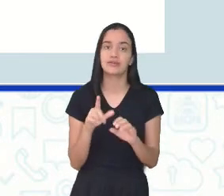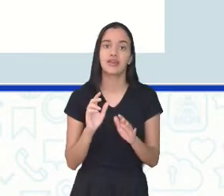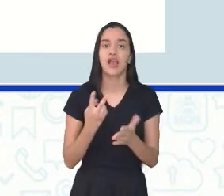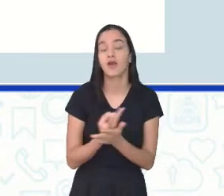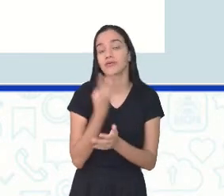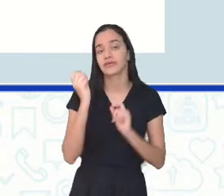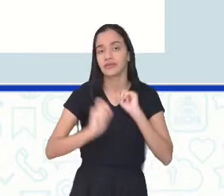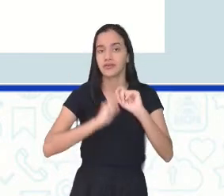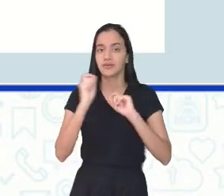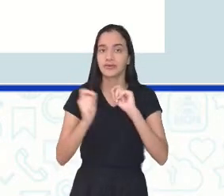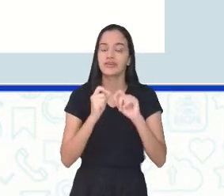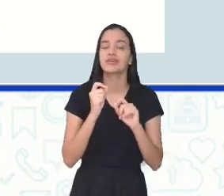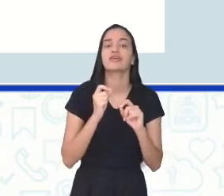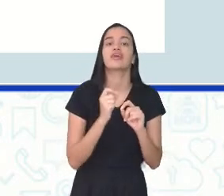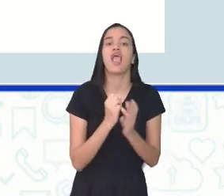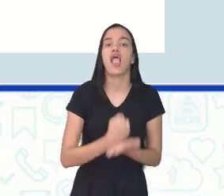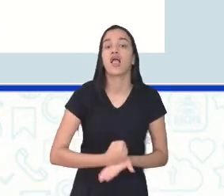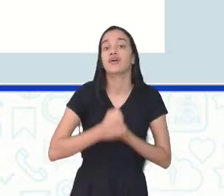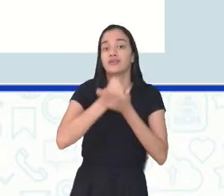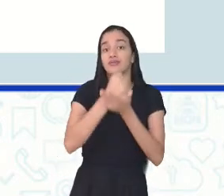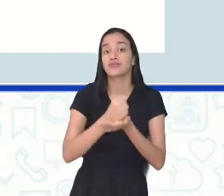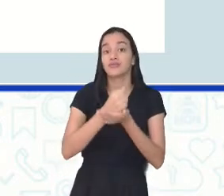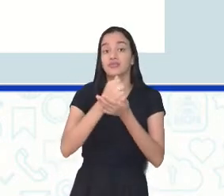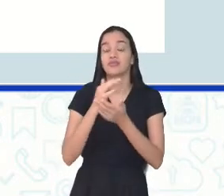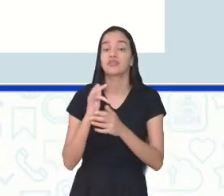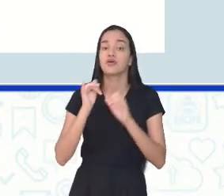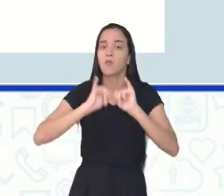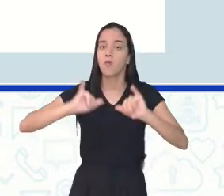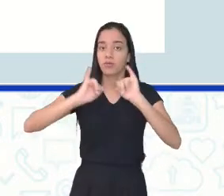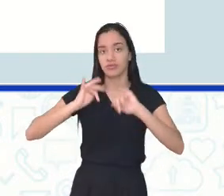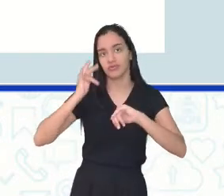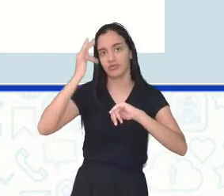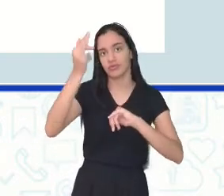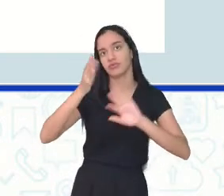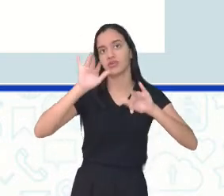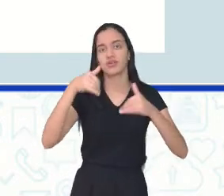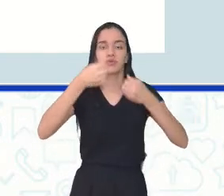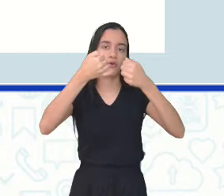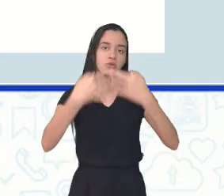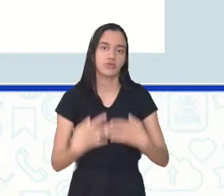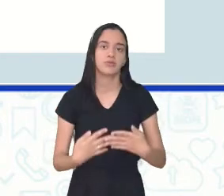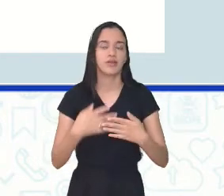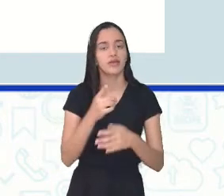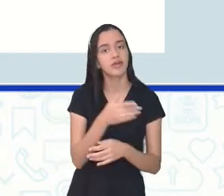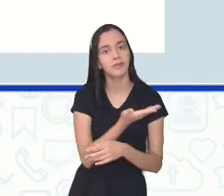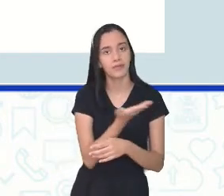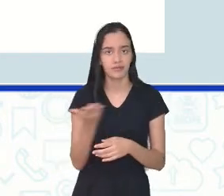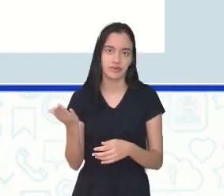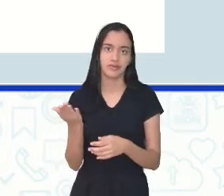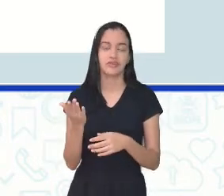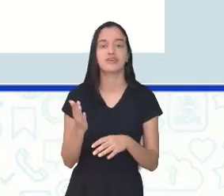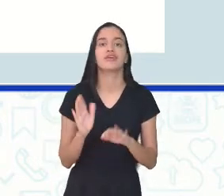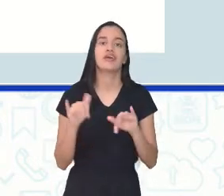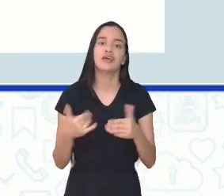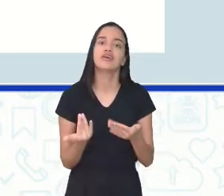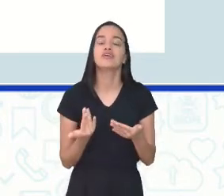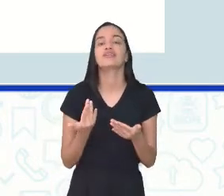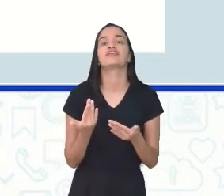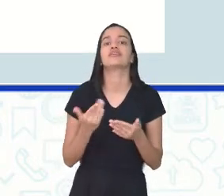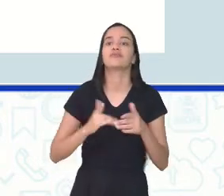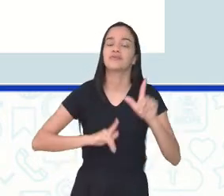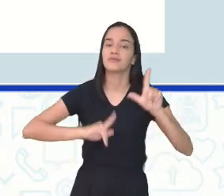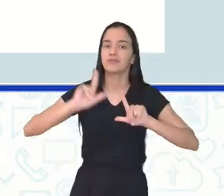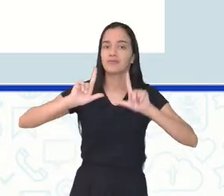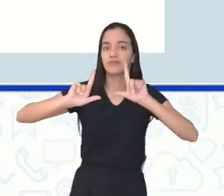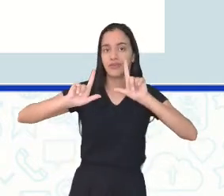auxiliar nas futuras publicações, não é? Então, eu falei sobre isso para vocês. E aí, fica aí nos slides.